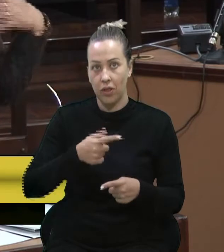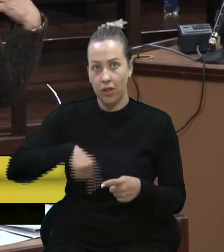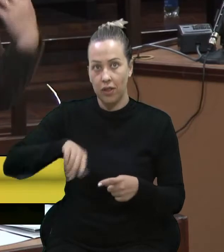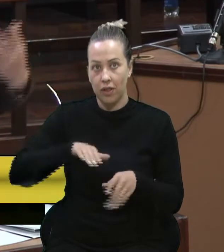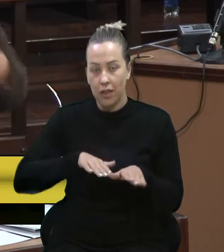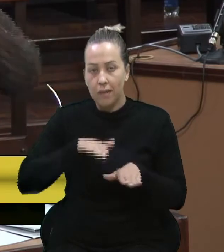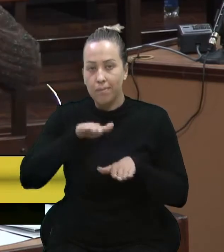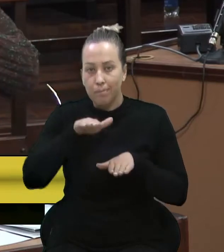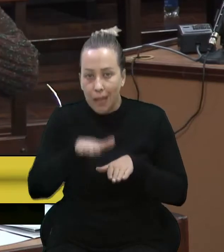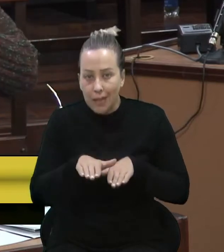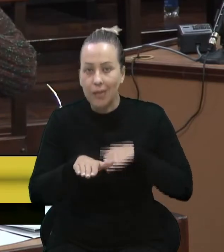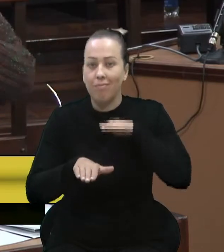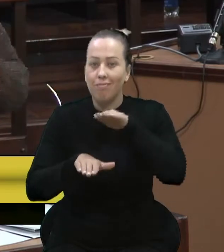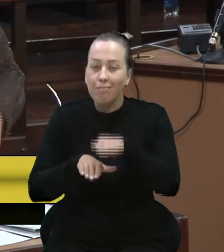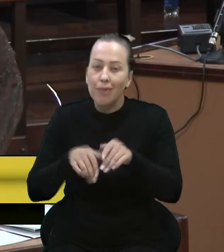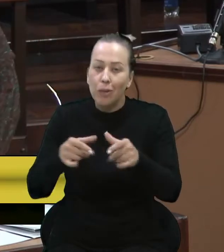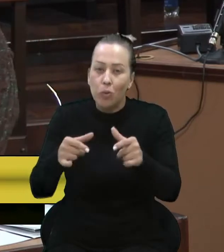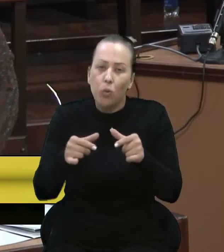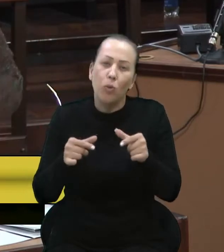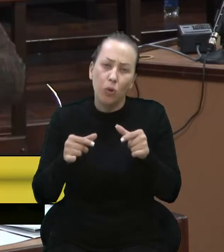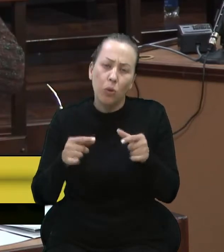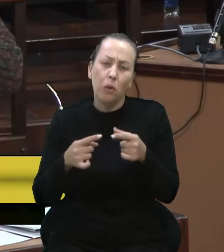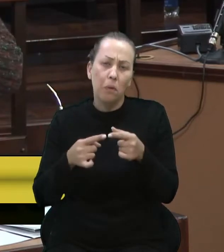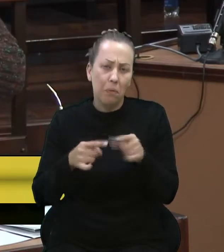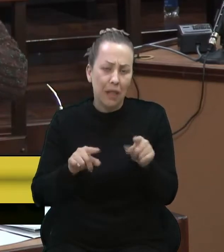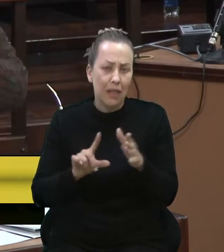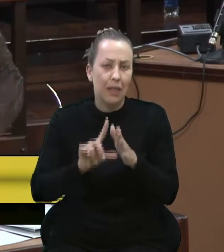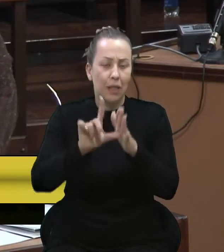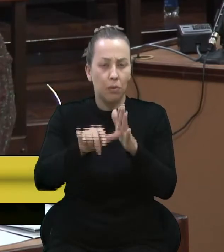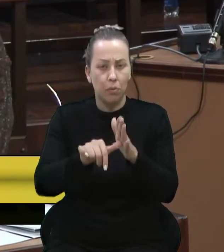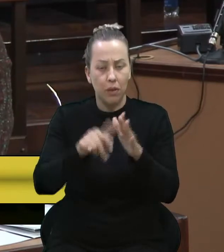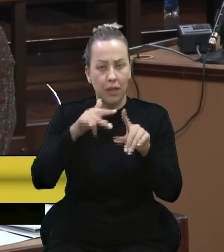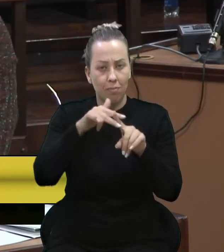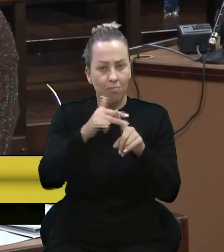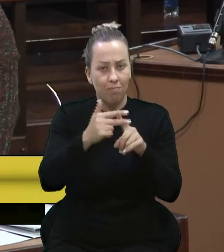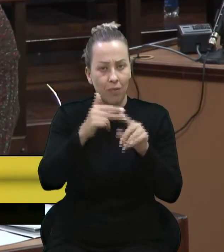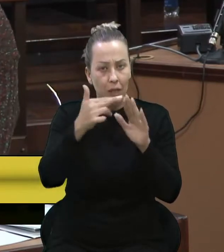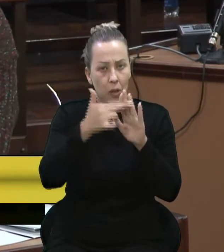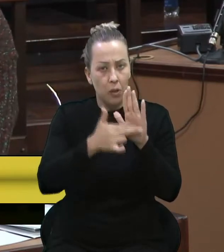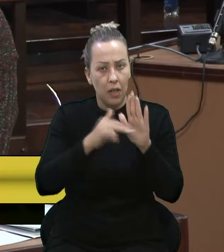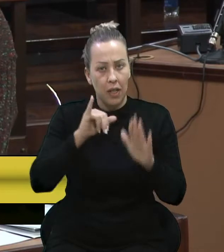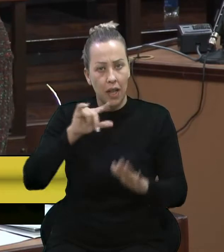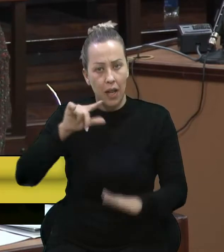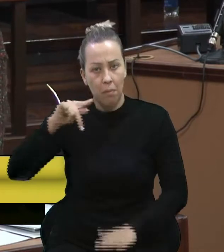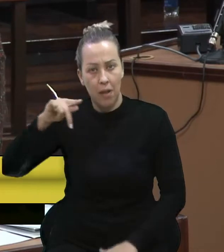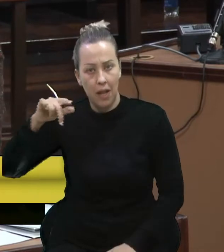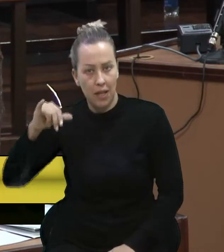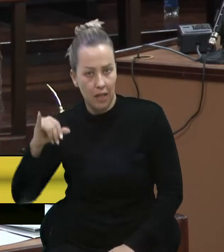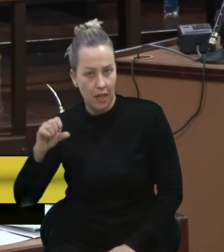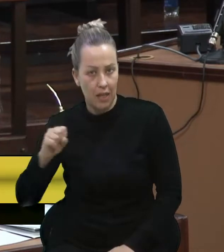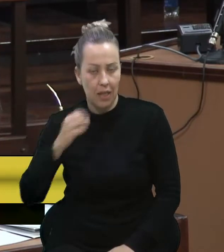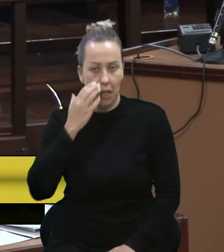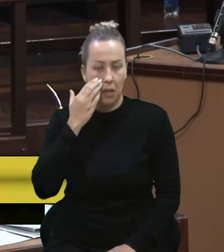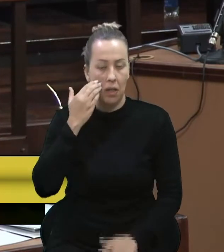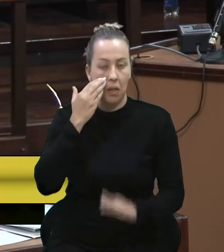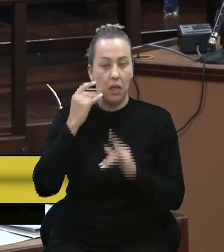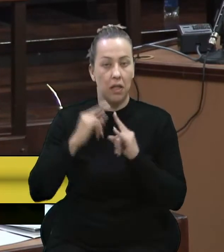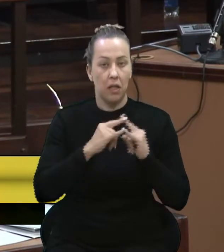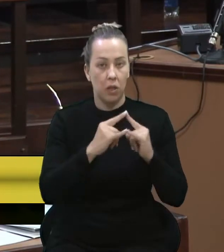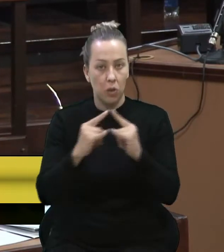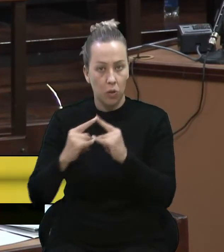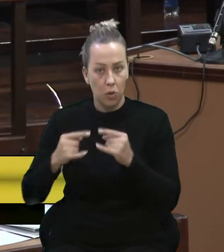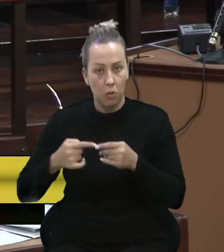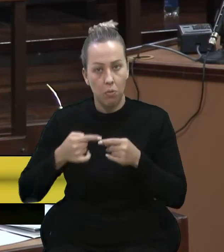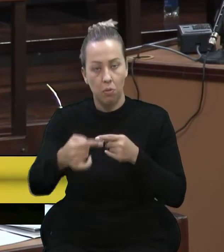pequenos, mas depois da regularização das ILPIs, as instituições de longa